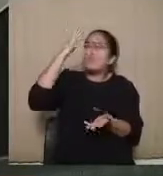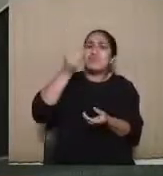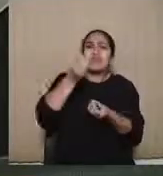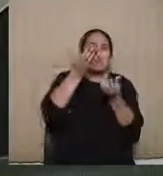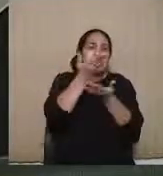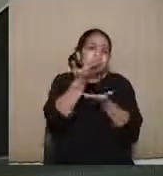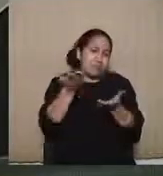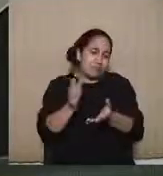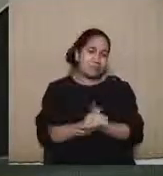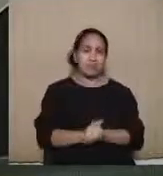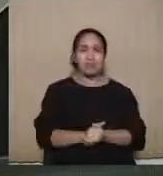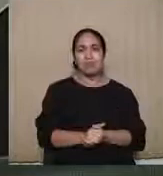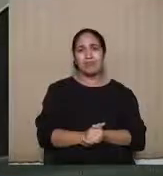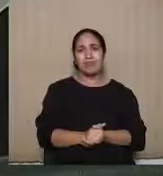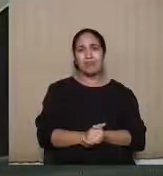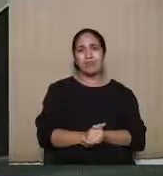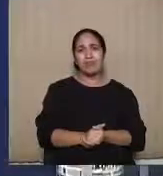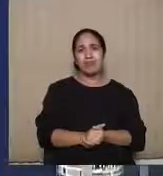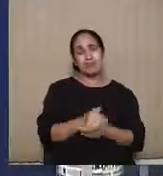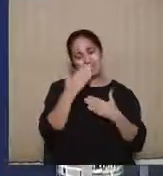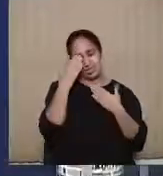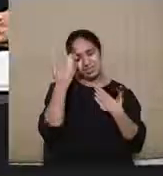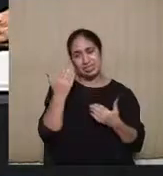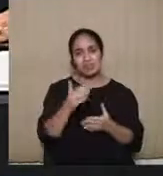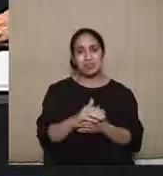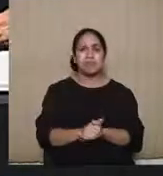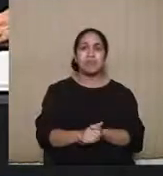para a gente dialogar. Obrigado.